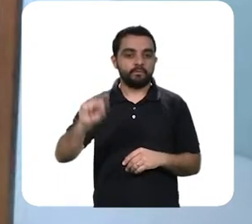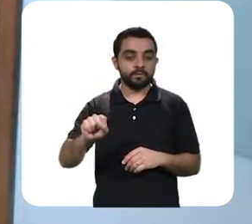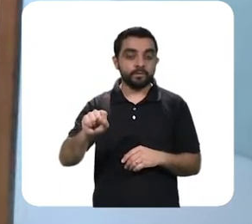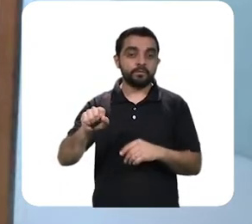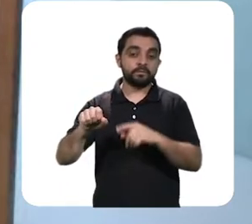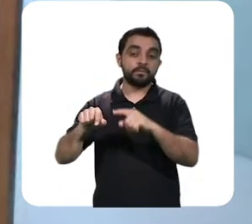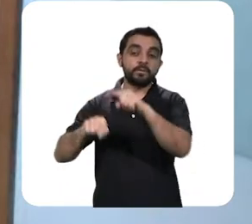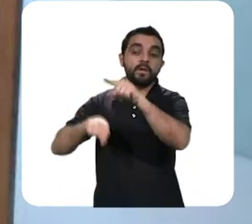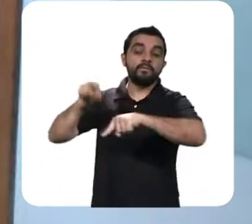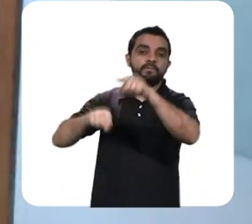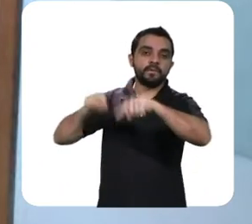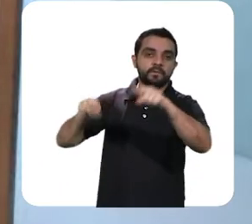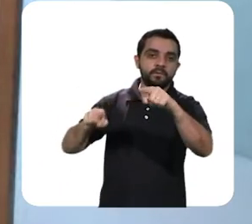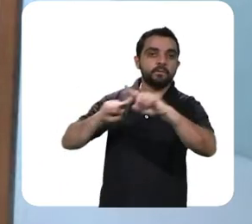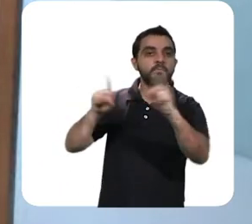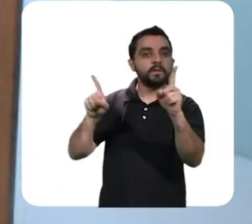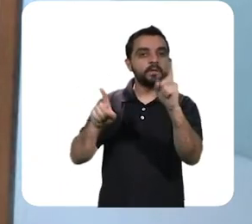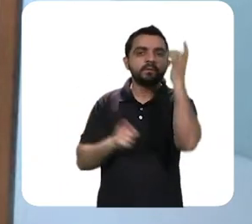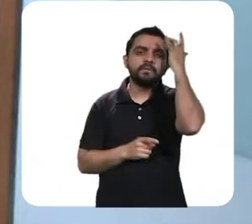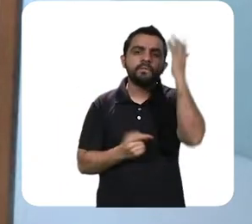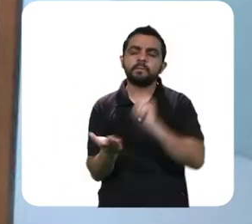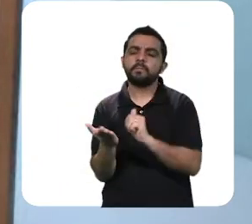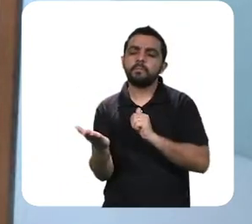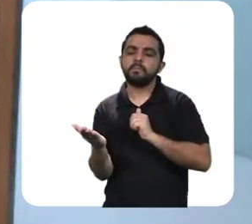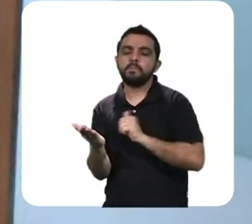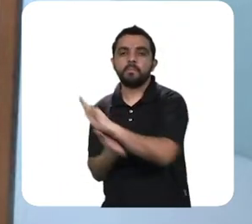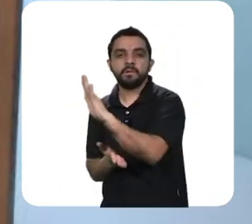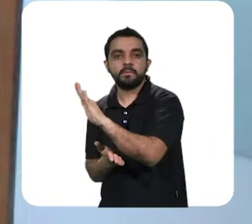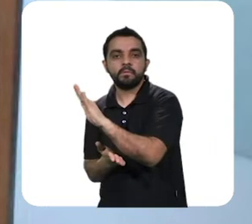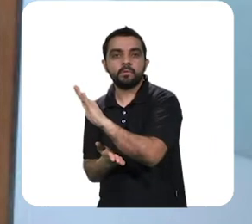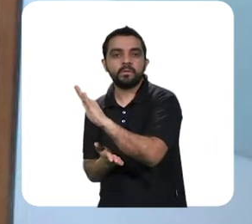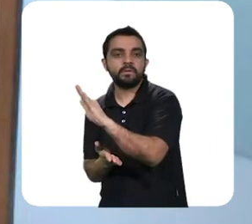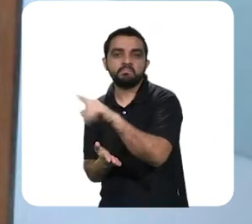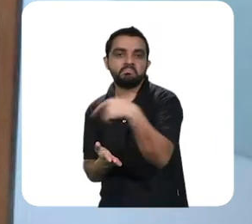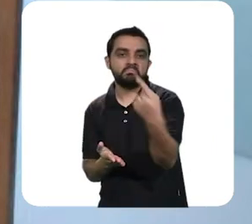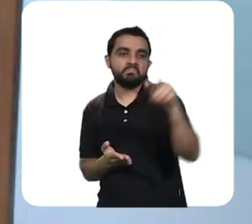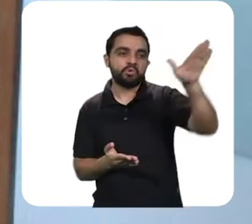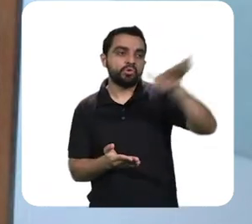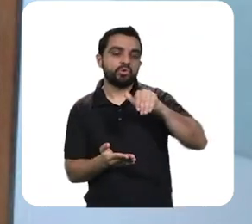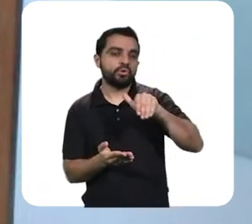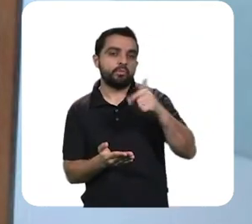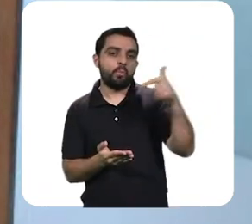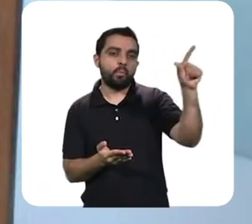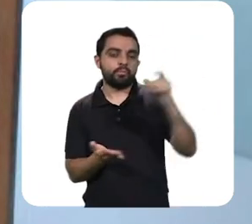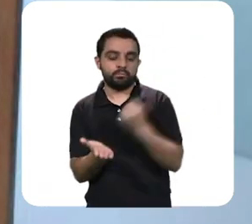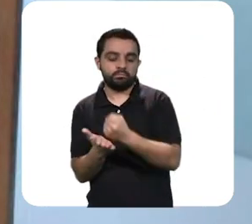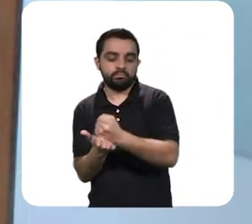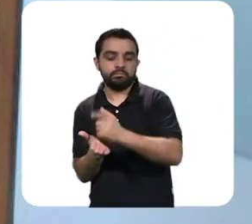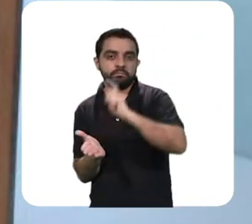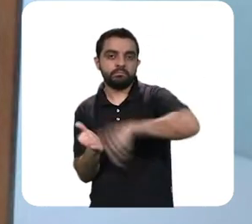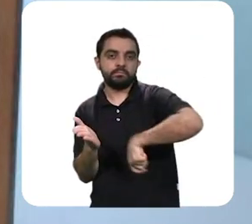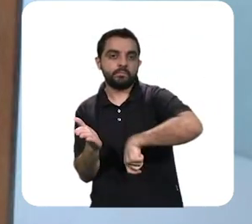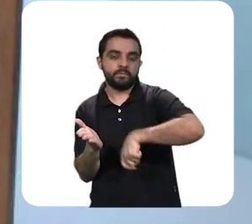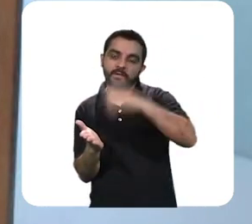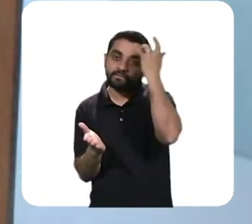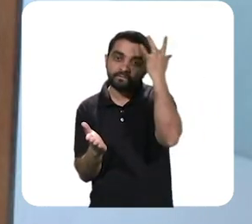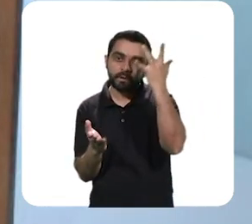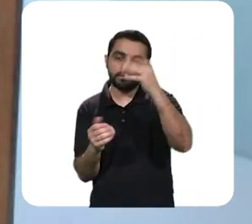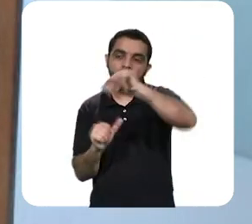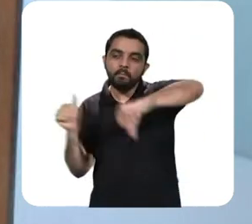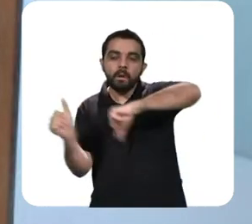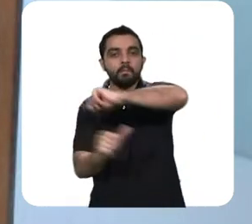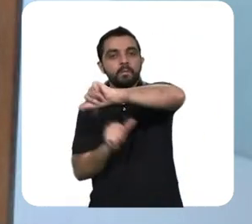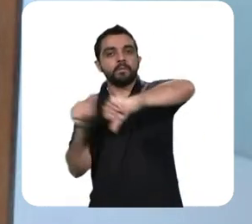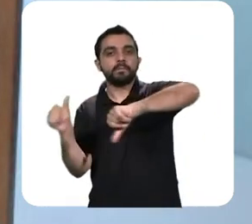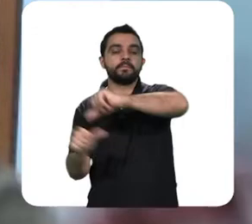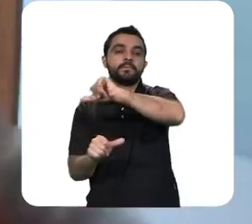é muito fácil demitir um trabalhador no setor de serviços e muito fácil contratar porque